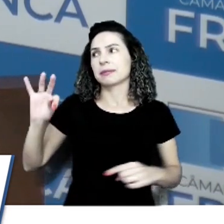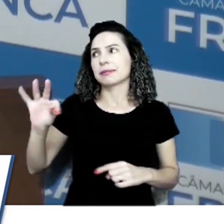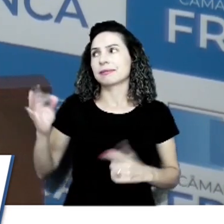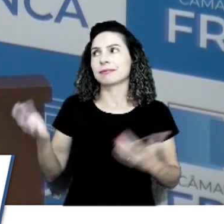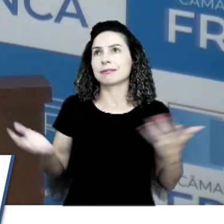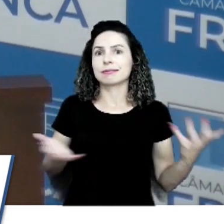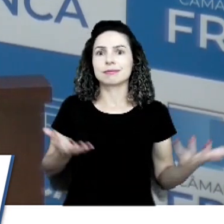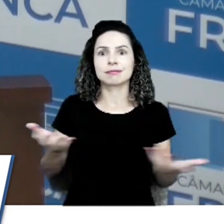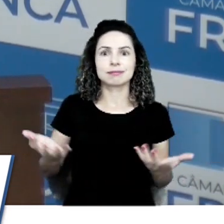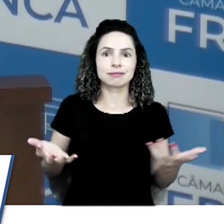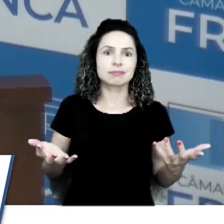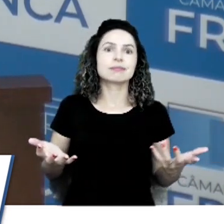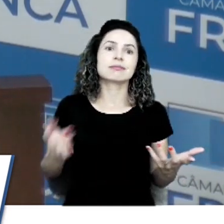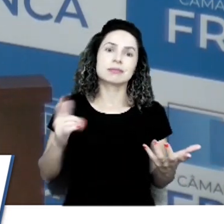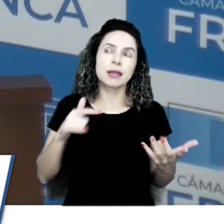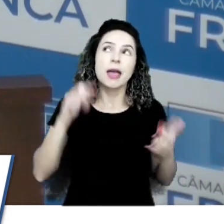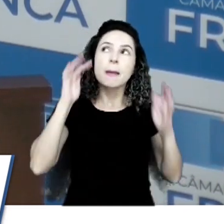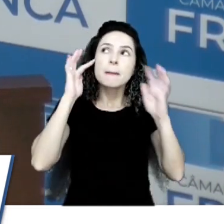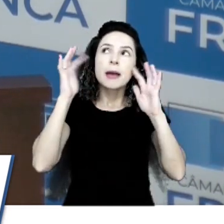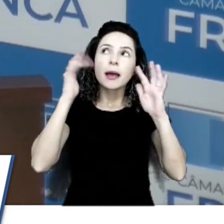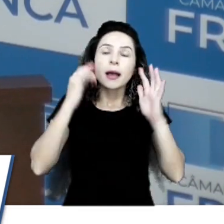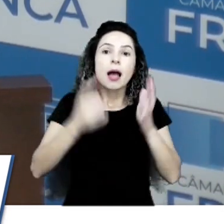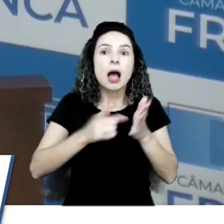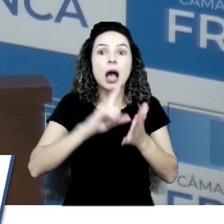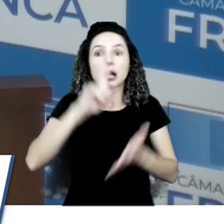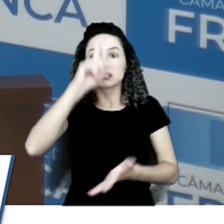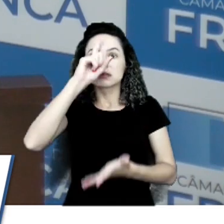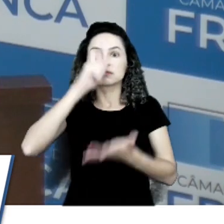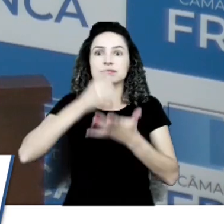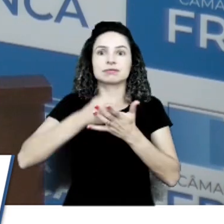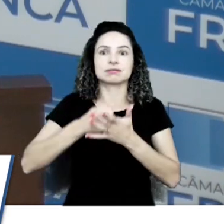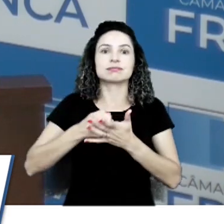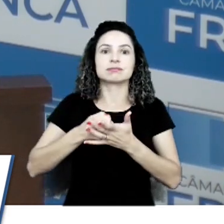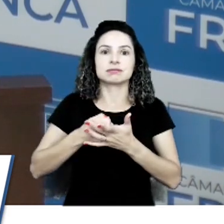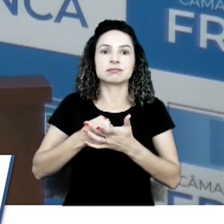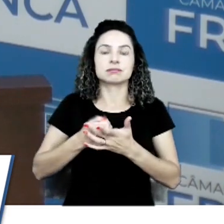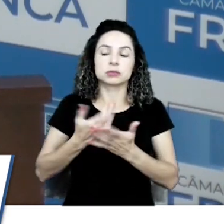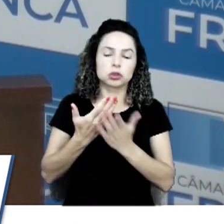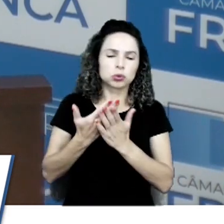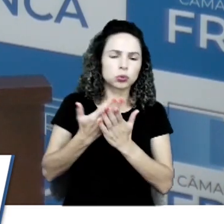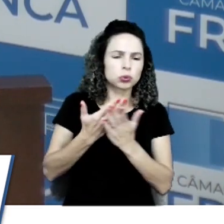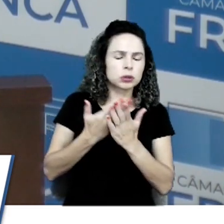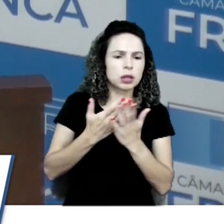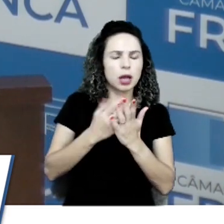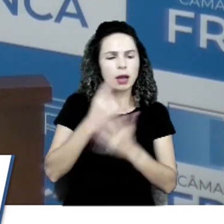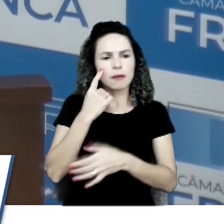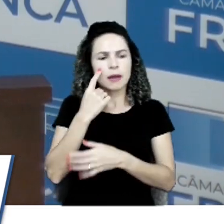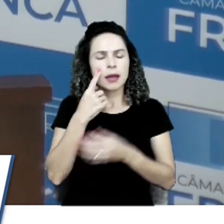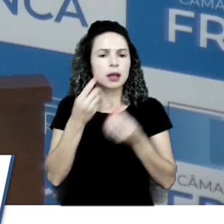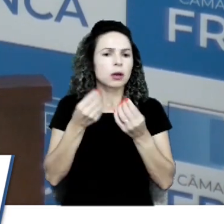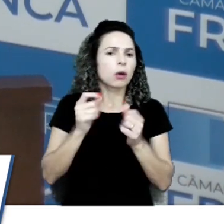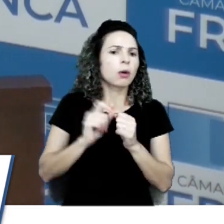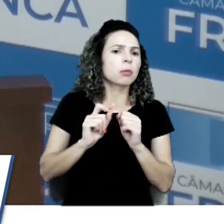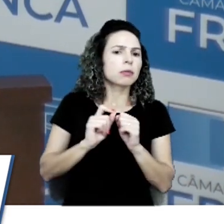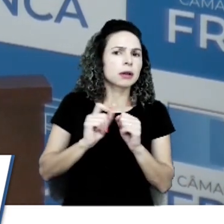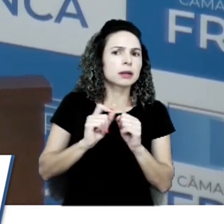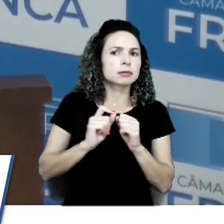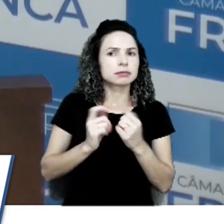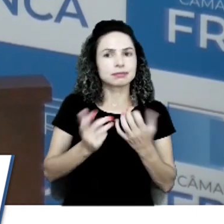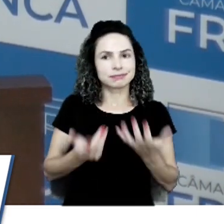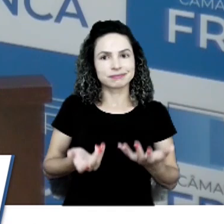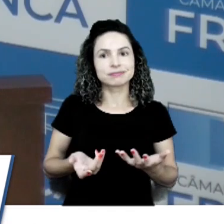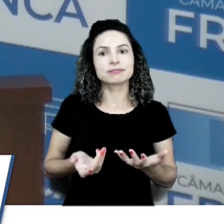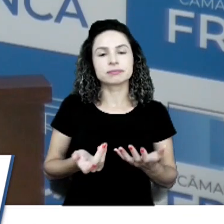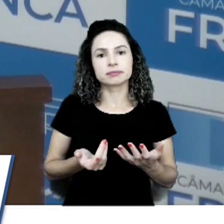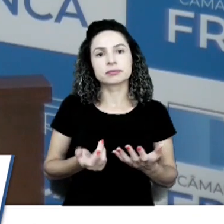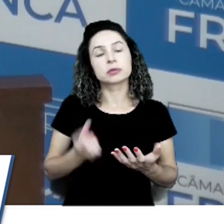são coisas que precisa pensar, antes de tomar uma atitude. Precisa estudar, precisa ver quais as possibilidades. Então, assim, só